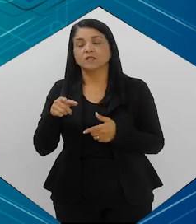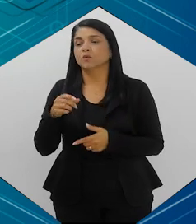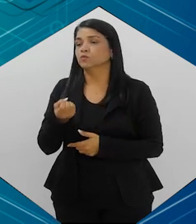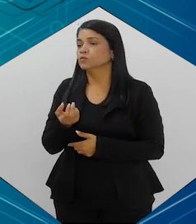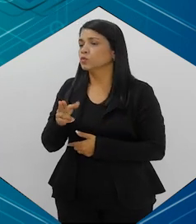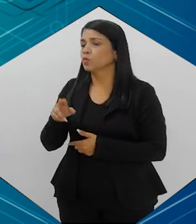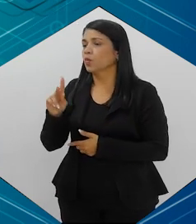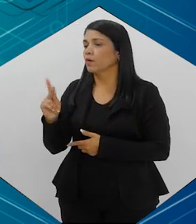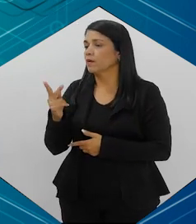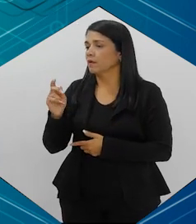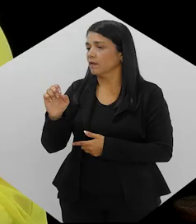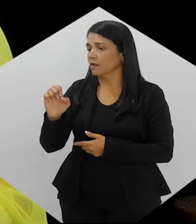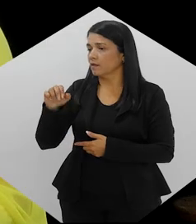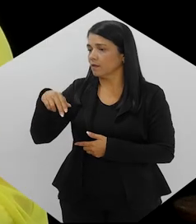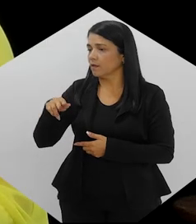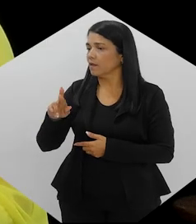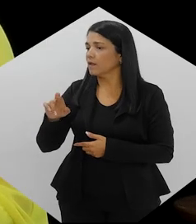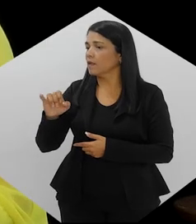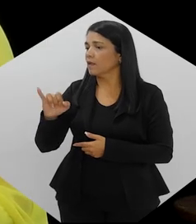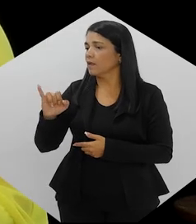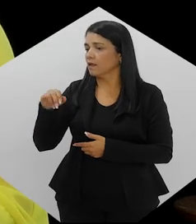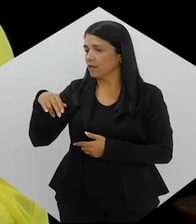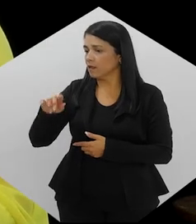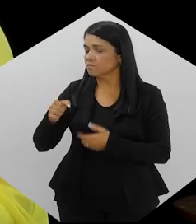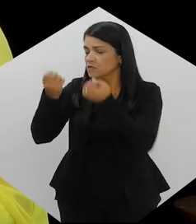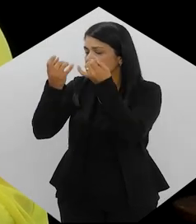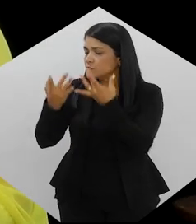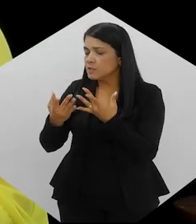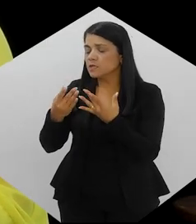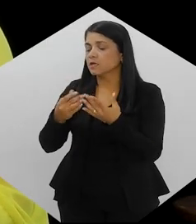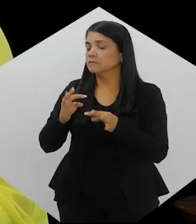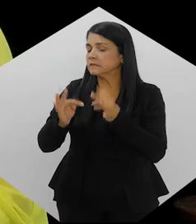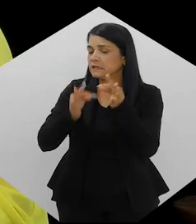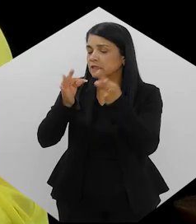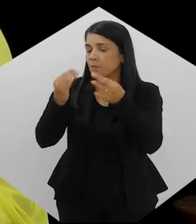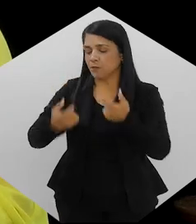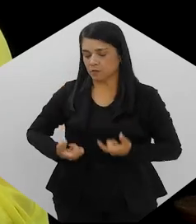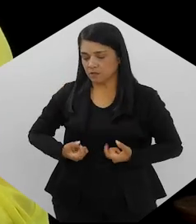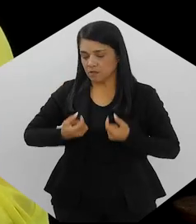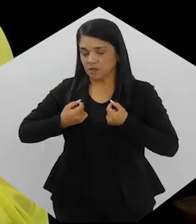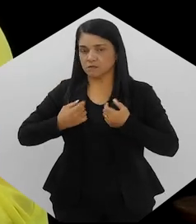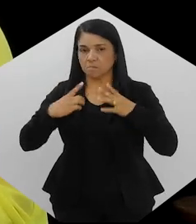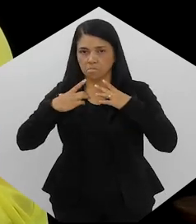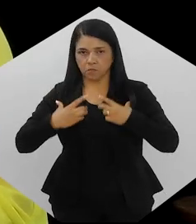Doutor Henrique, explica para a gente como que se dá o tratamento do câncer de pulmão.